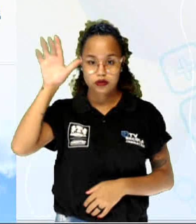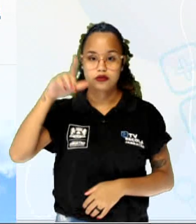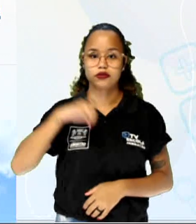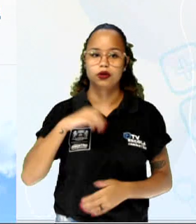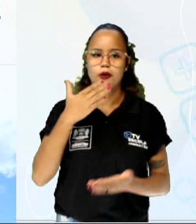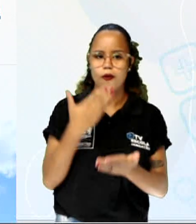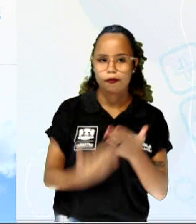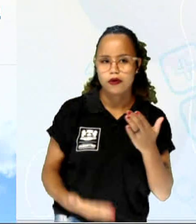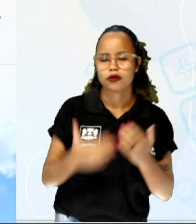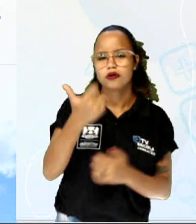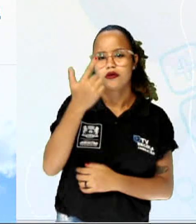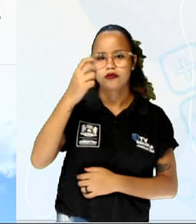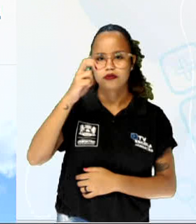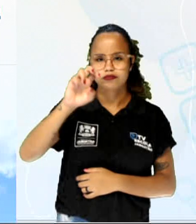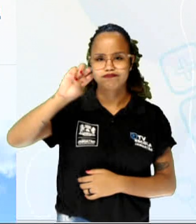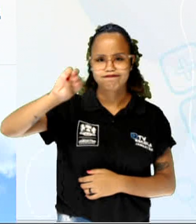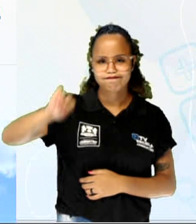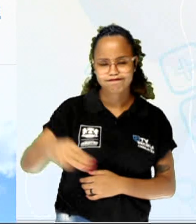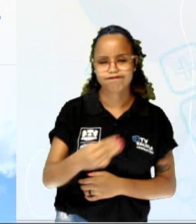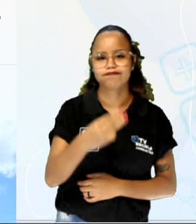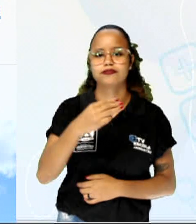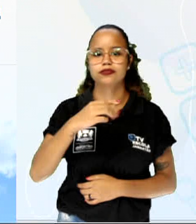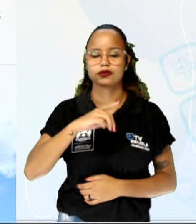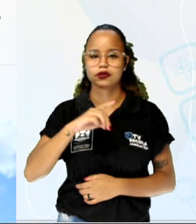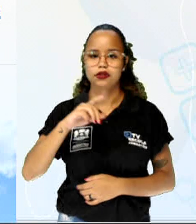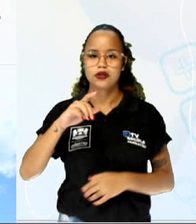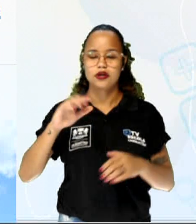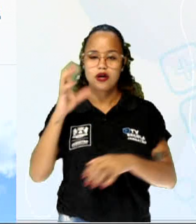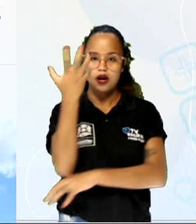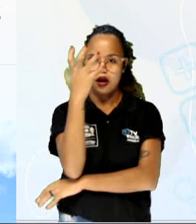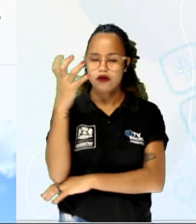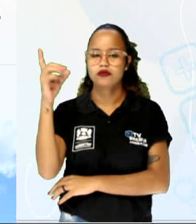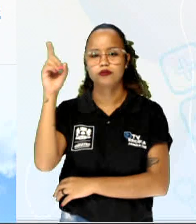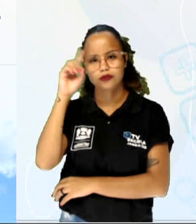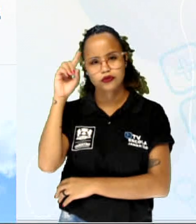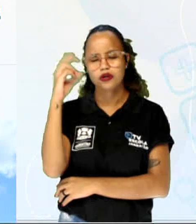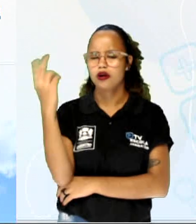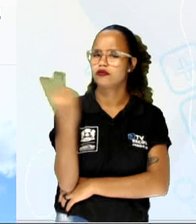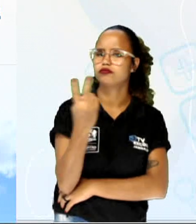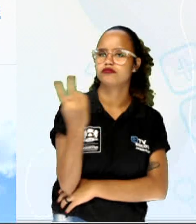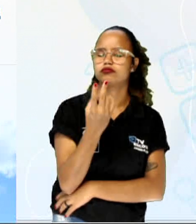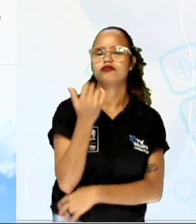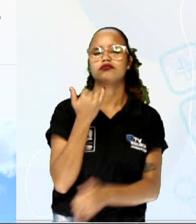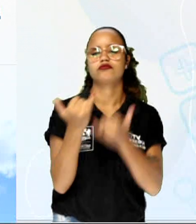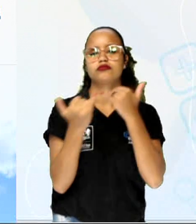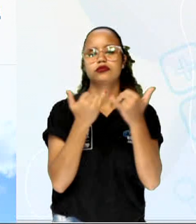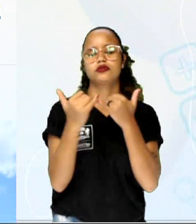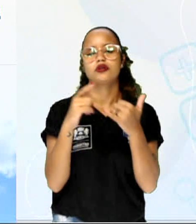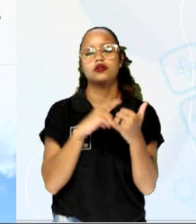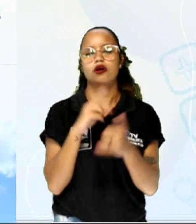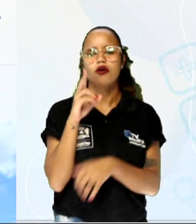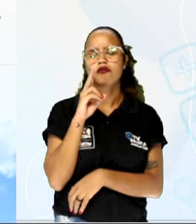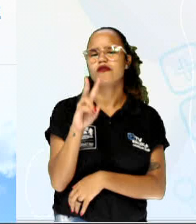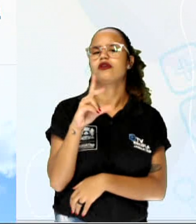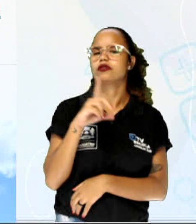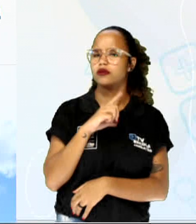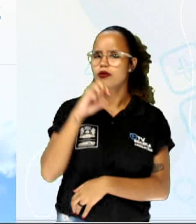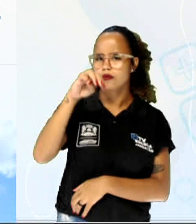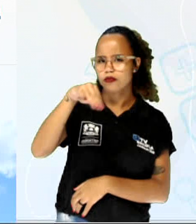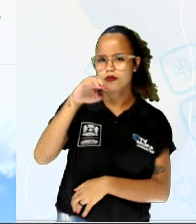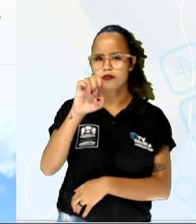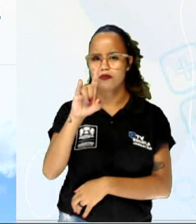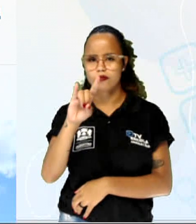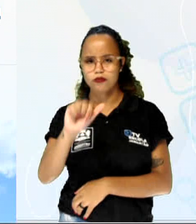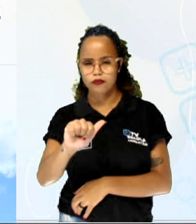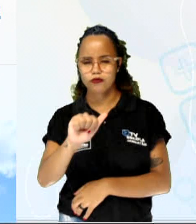milhão de árvores por dia. Então nas duas notícias que saíram aí, né? A gente vê que estão falando sobre média, né? Primeiro